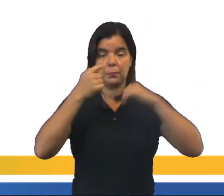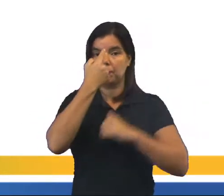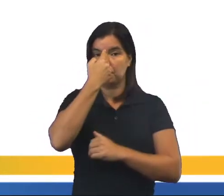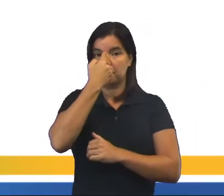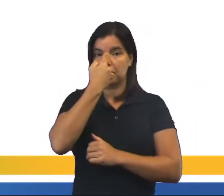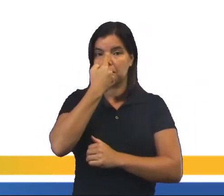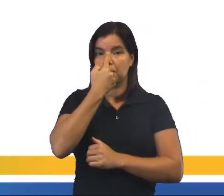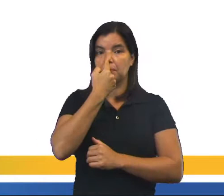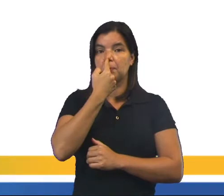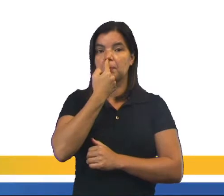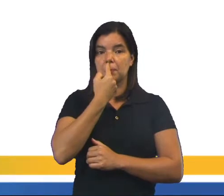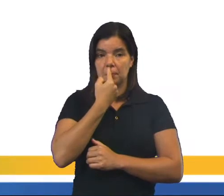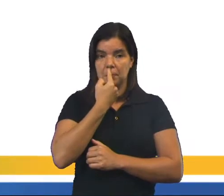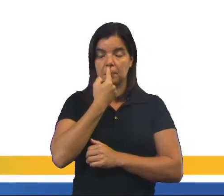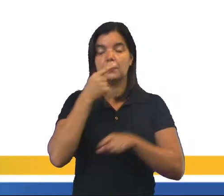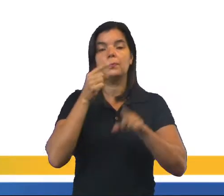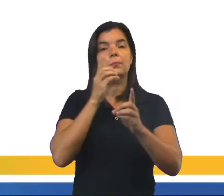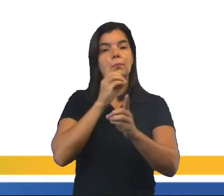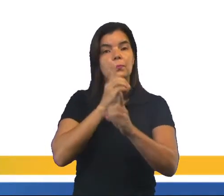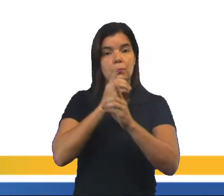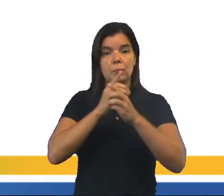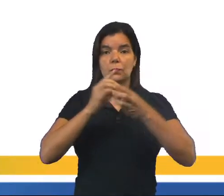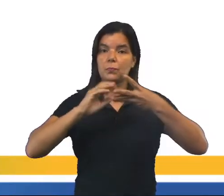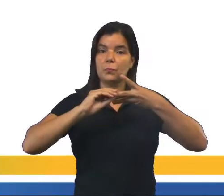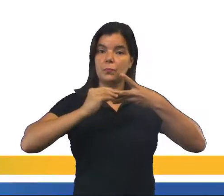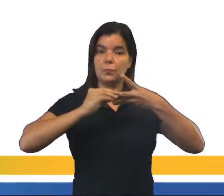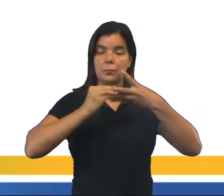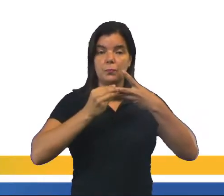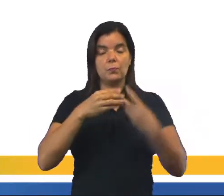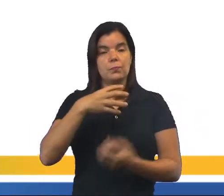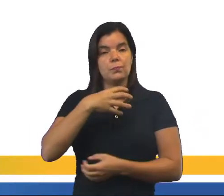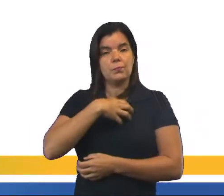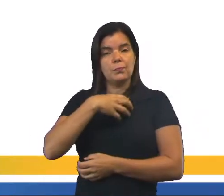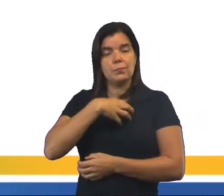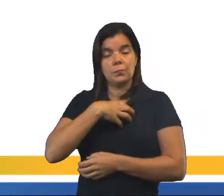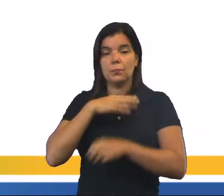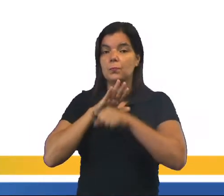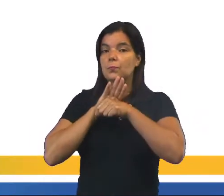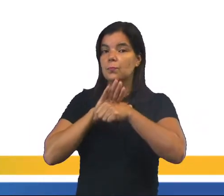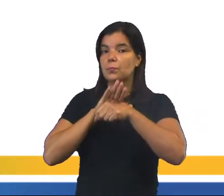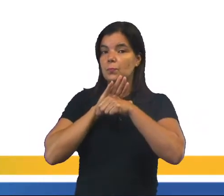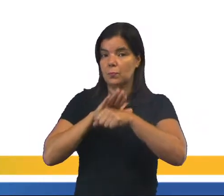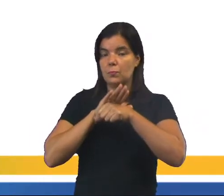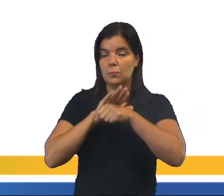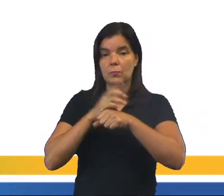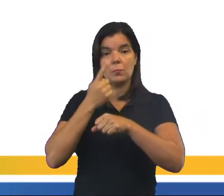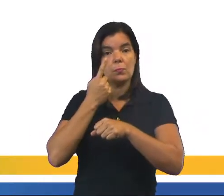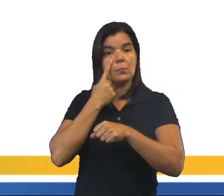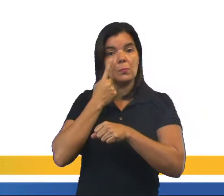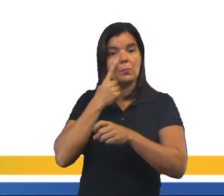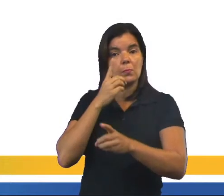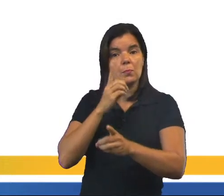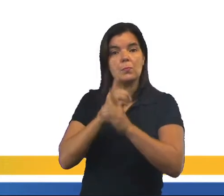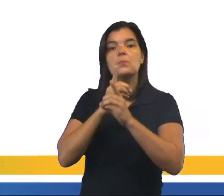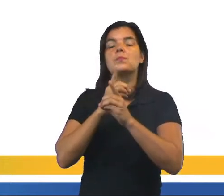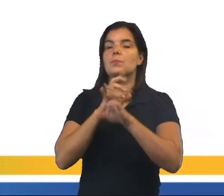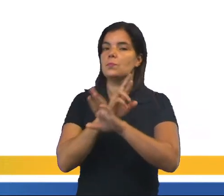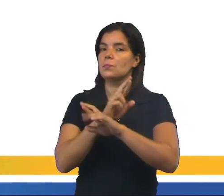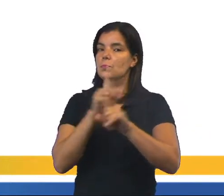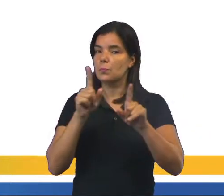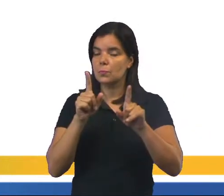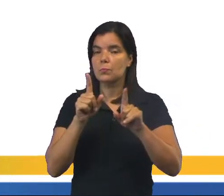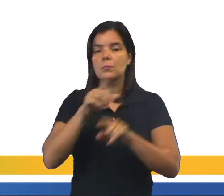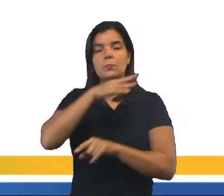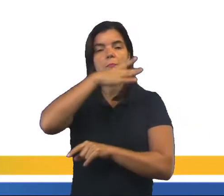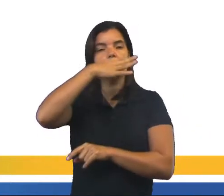septo, onde se encontra as células sensoriais que auxiliam a identificar os diferentes